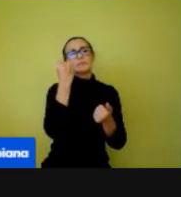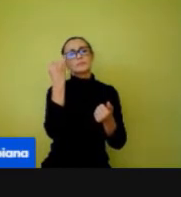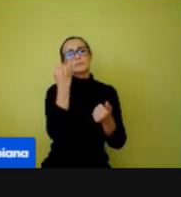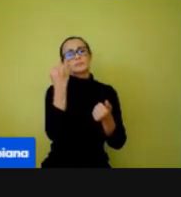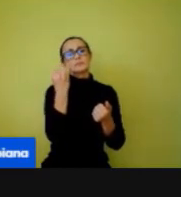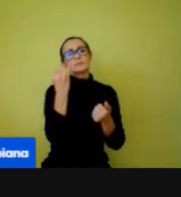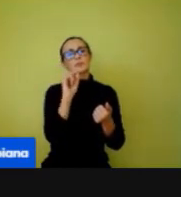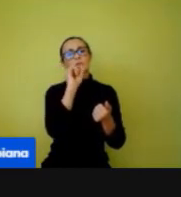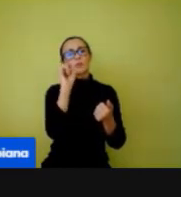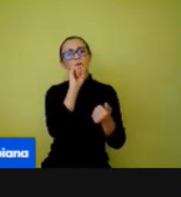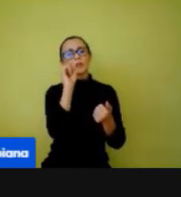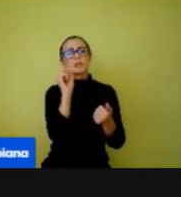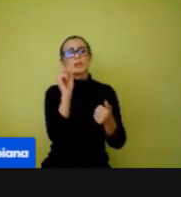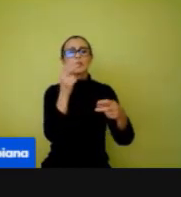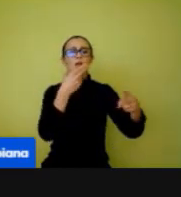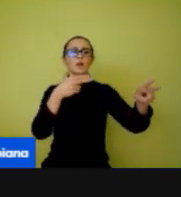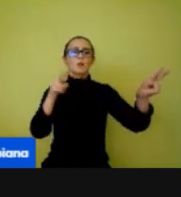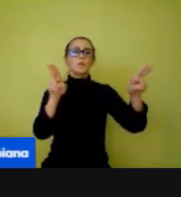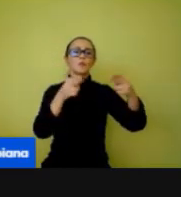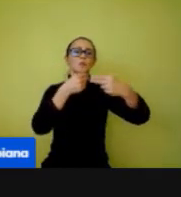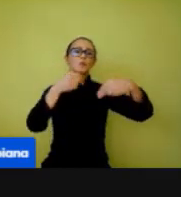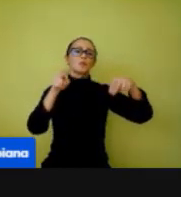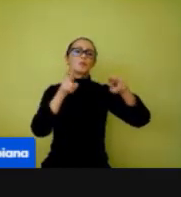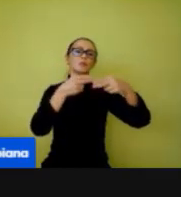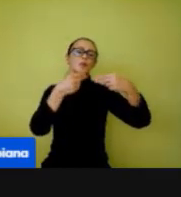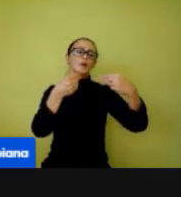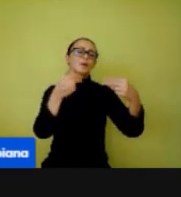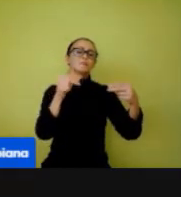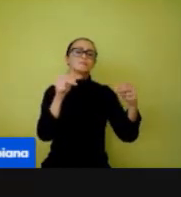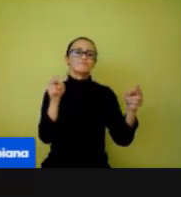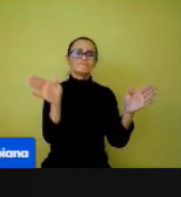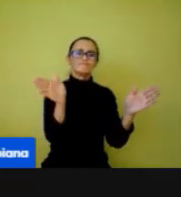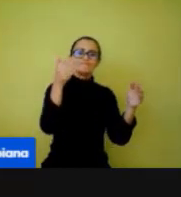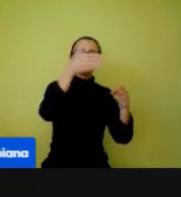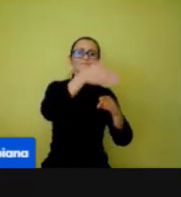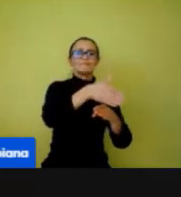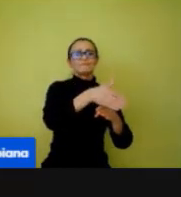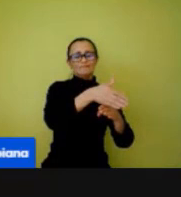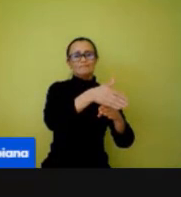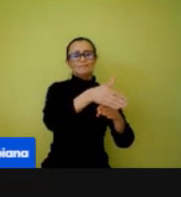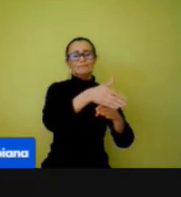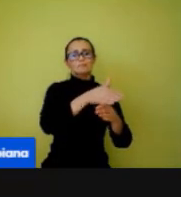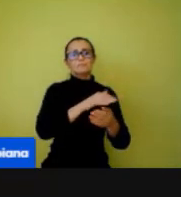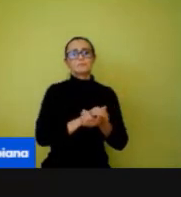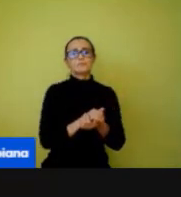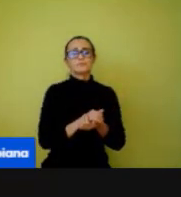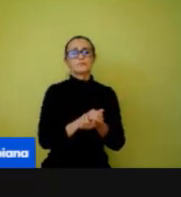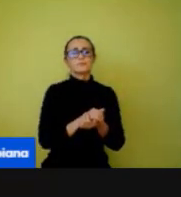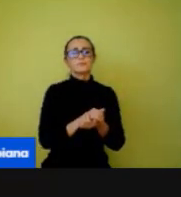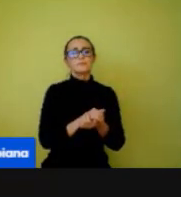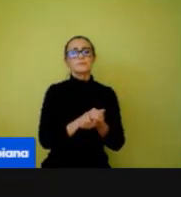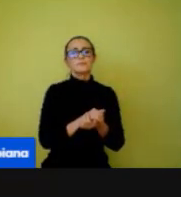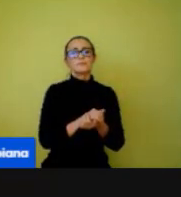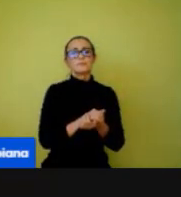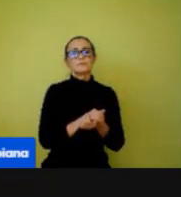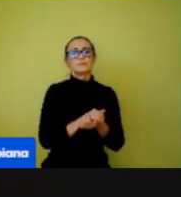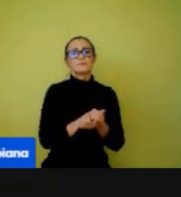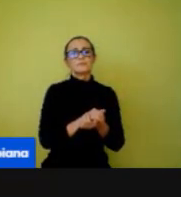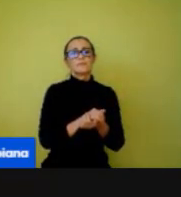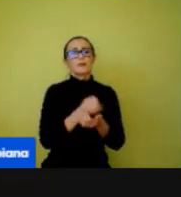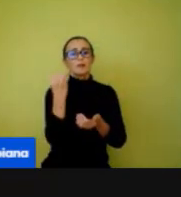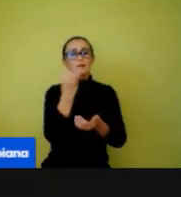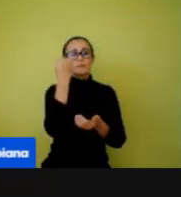uma circulação de ar sem que esteja gente ali dentro da quadra, tá? Outra coisa importante é que a